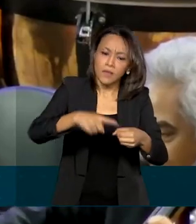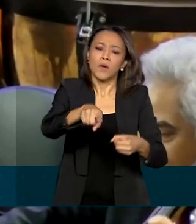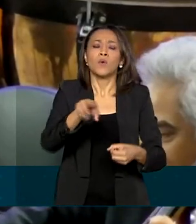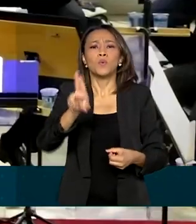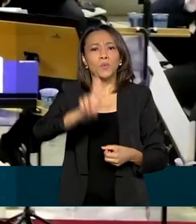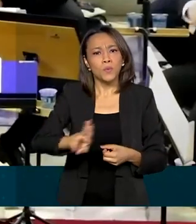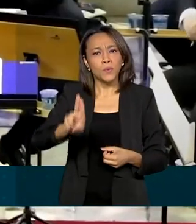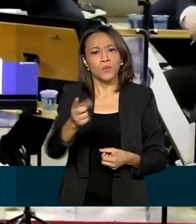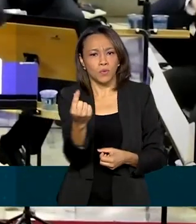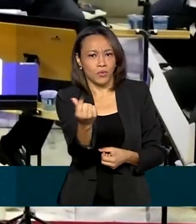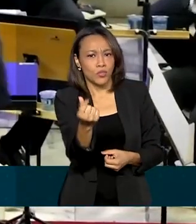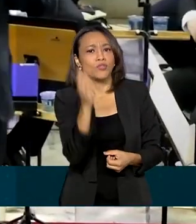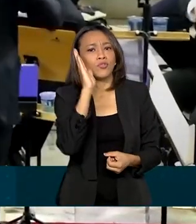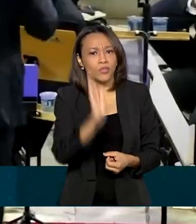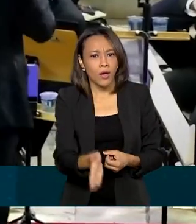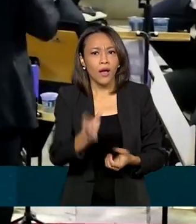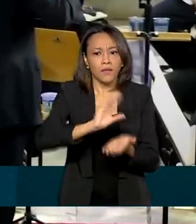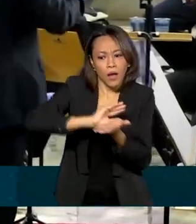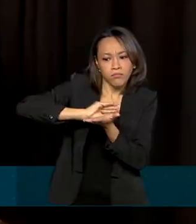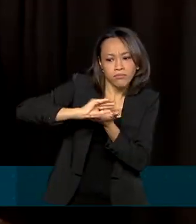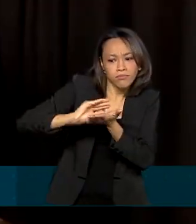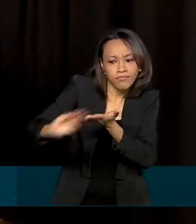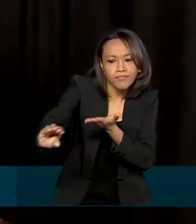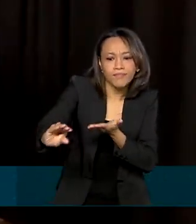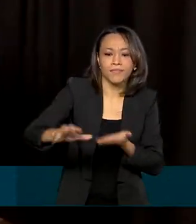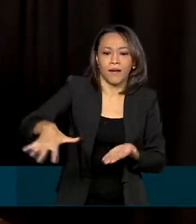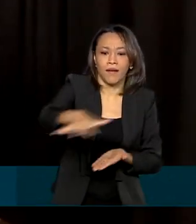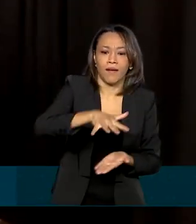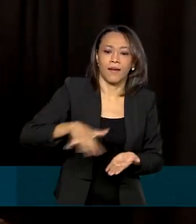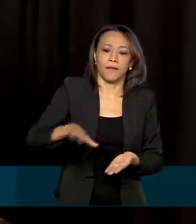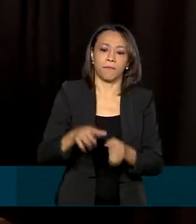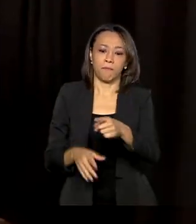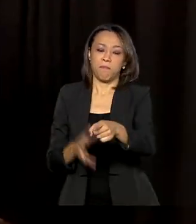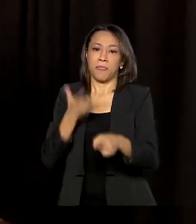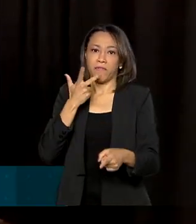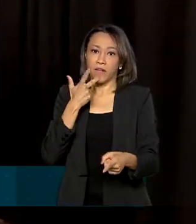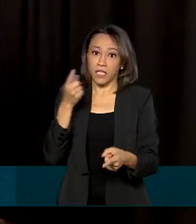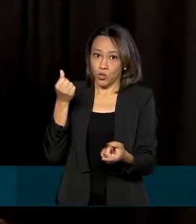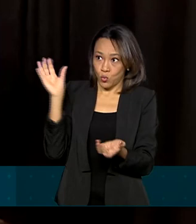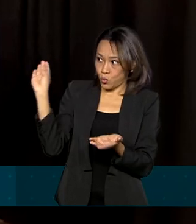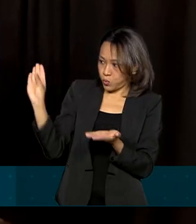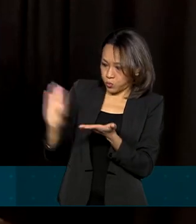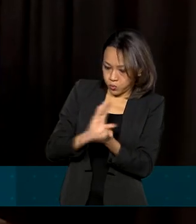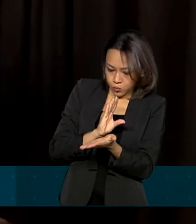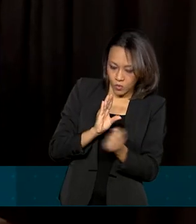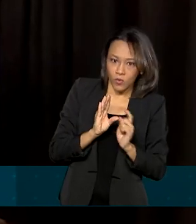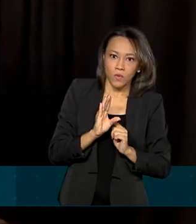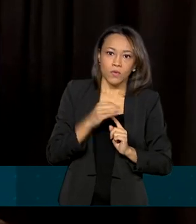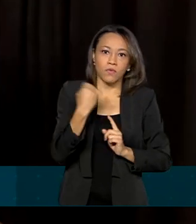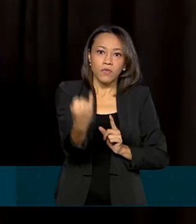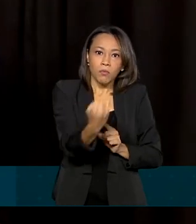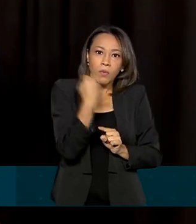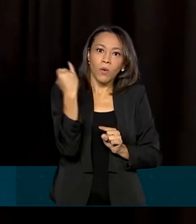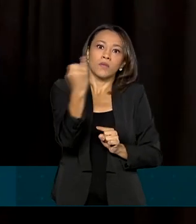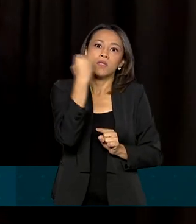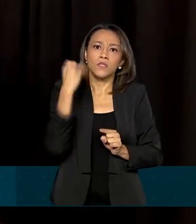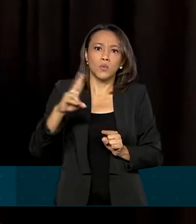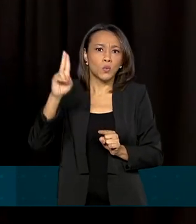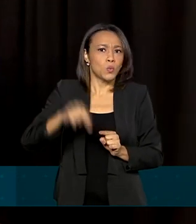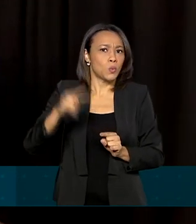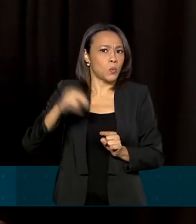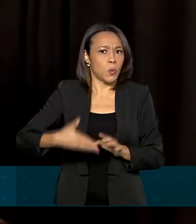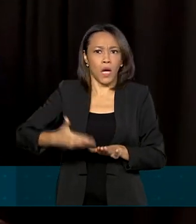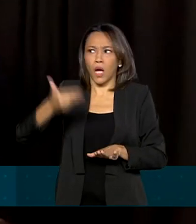sendo repassado ao setor cultural. Esse recurso foi de extrema importância, pois nunca tinha